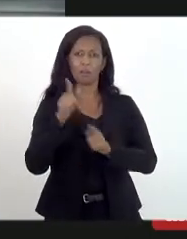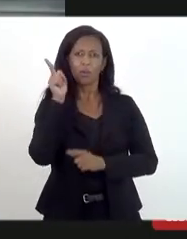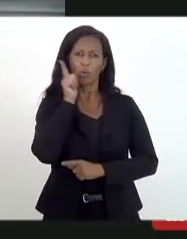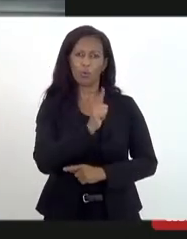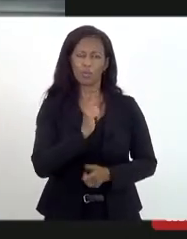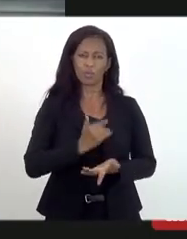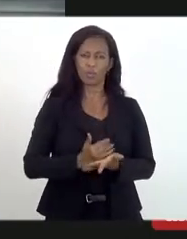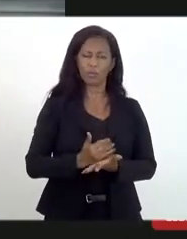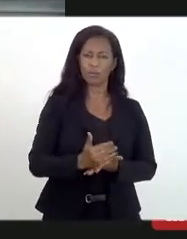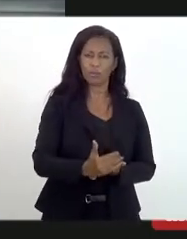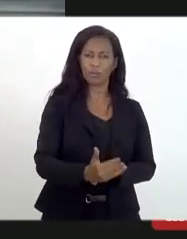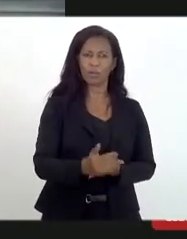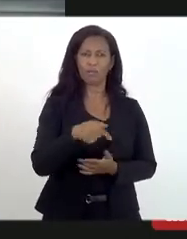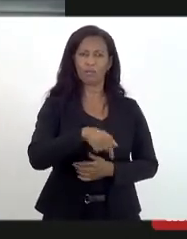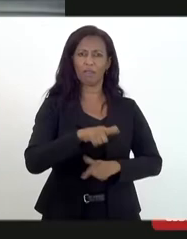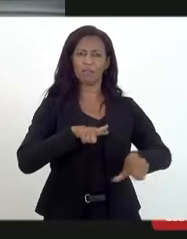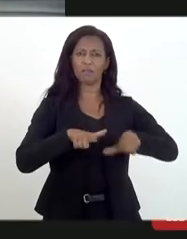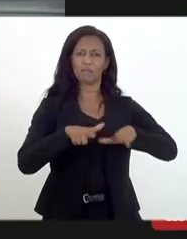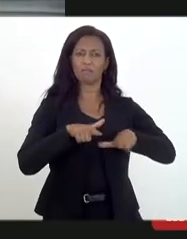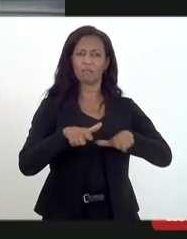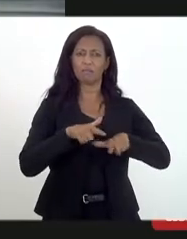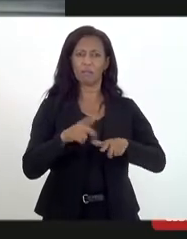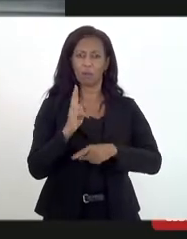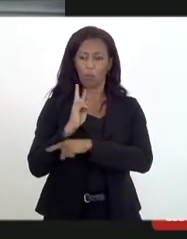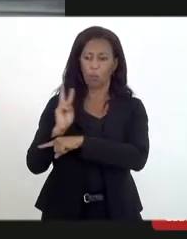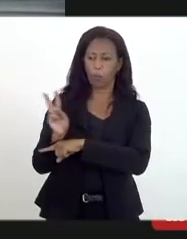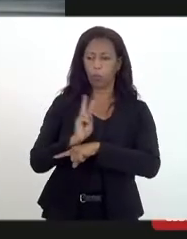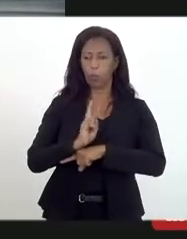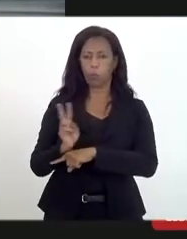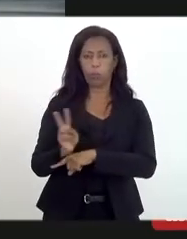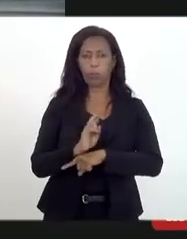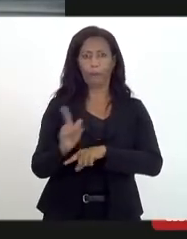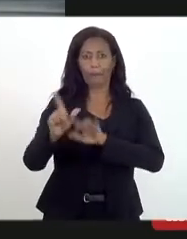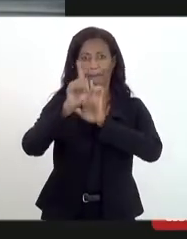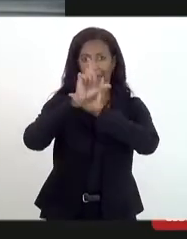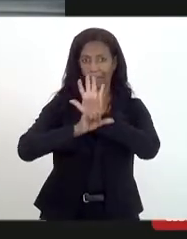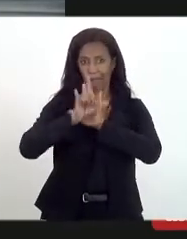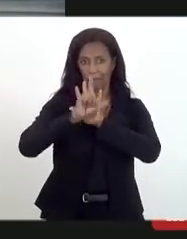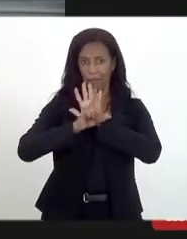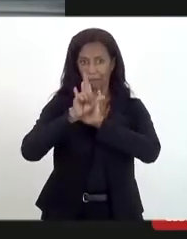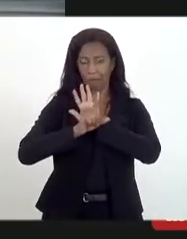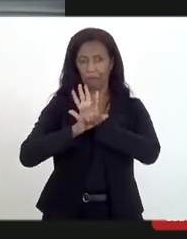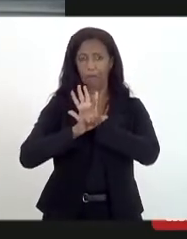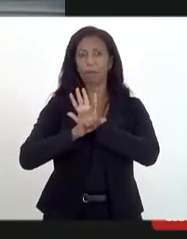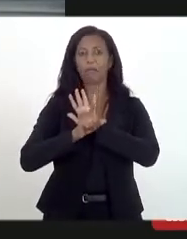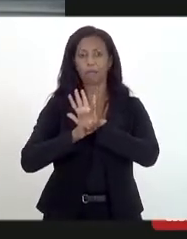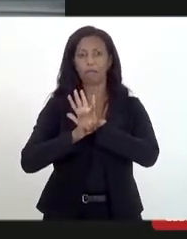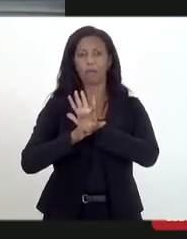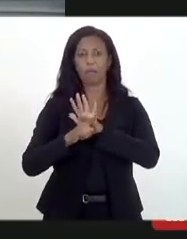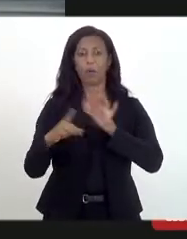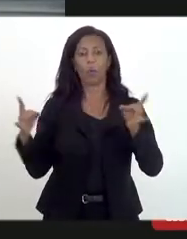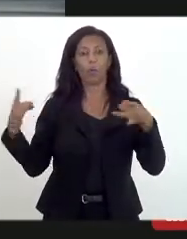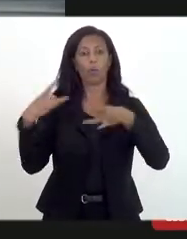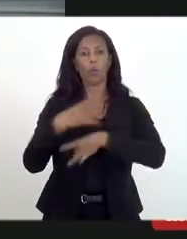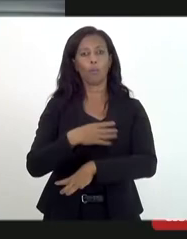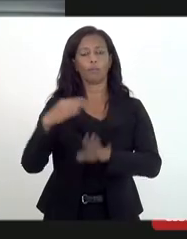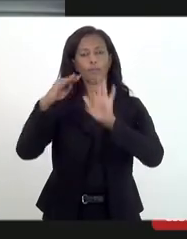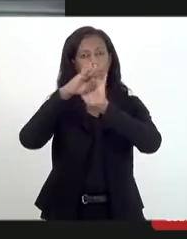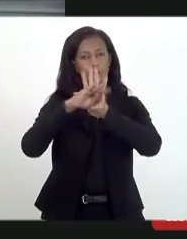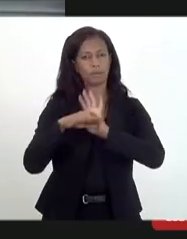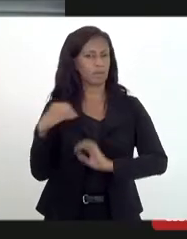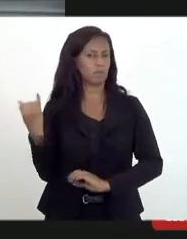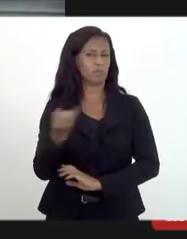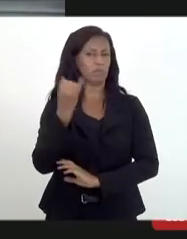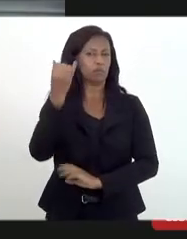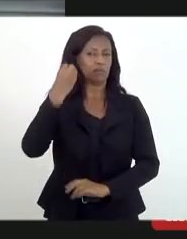a partir desse trabalho que fazemos de fiscalização e legislação respaldar esse programa tão fundamental hoje para